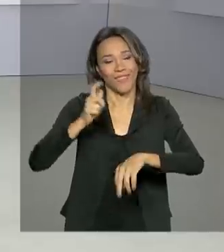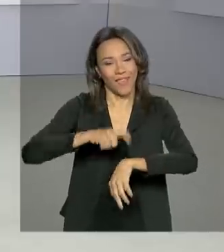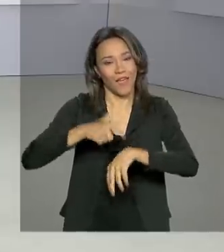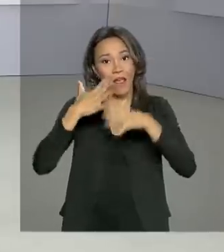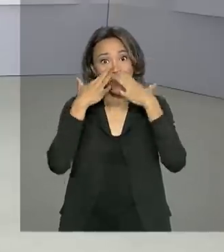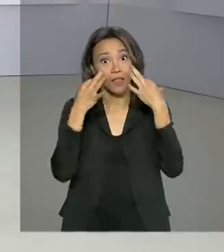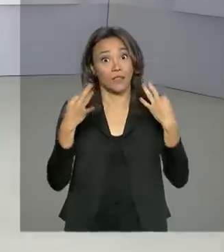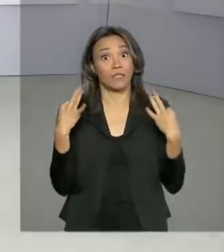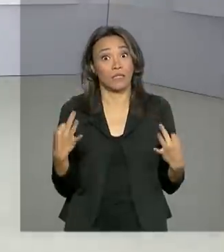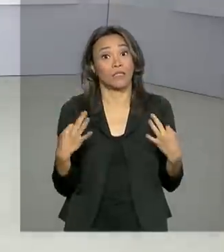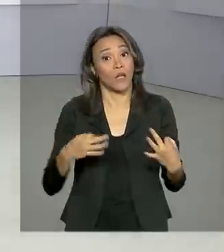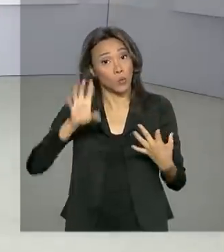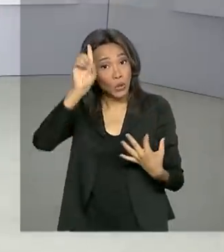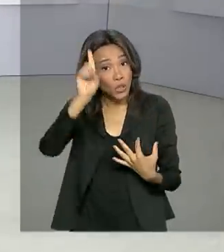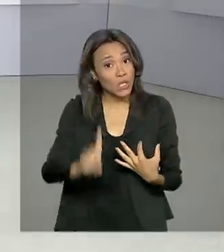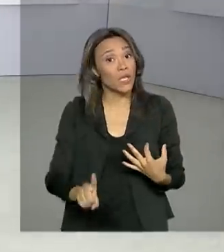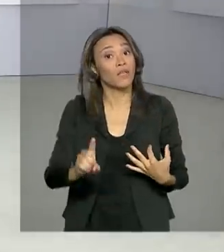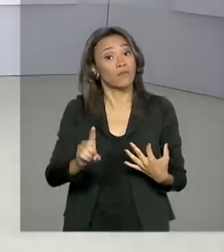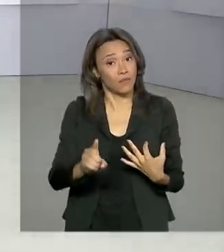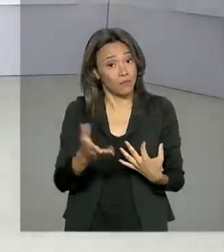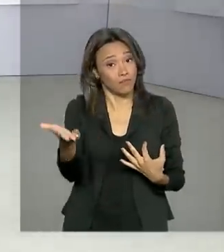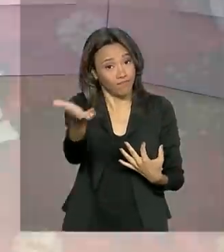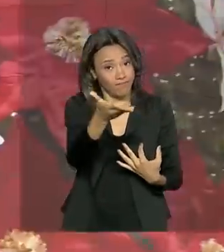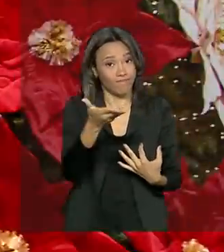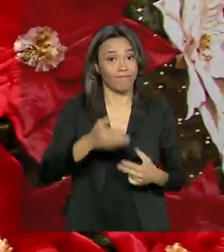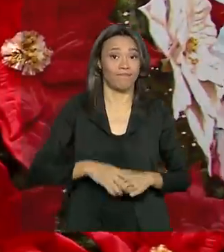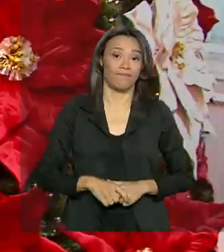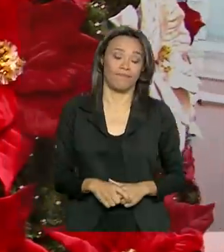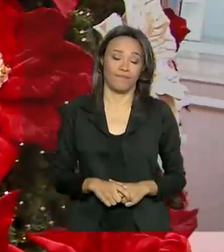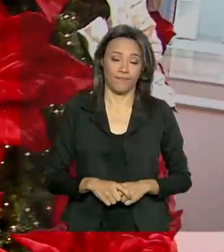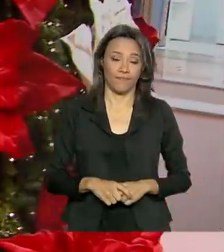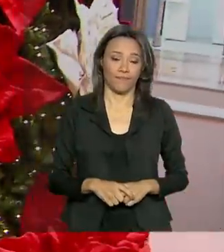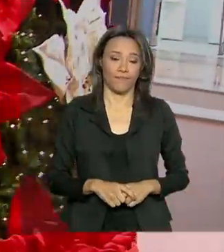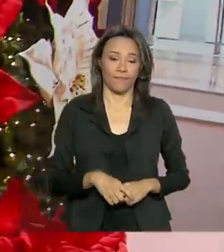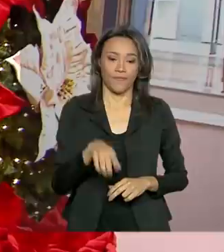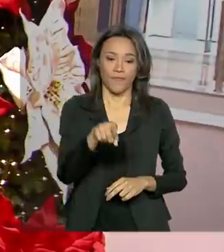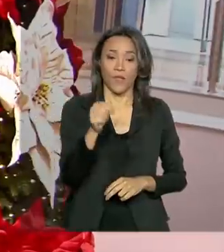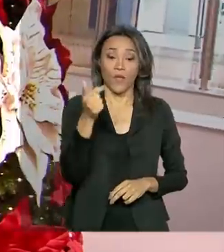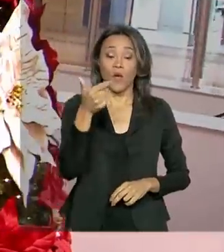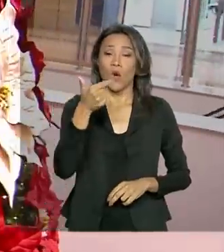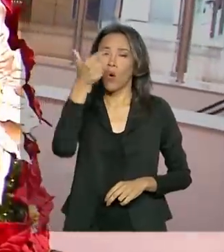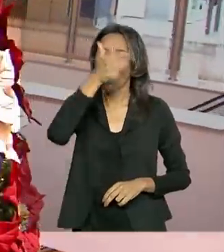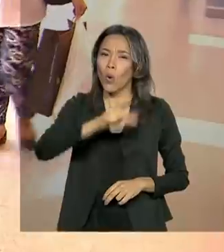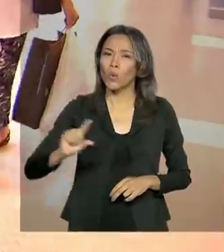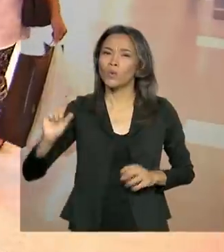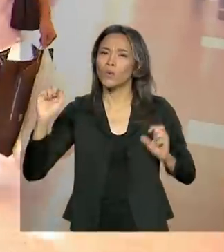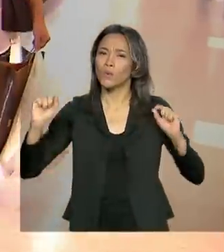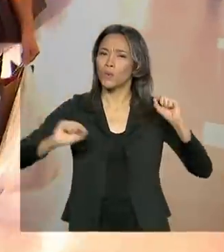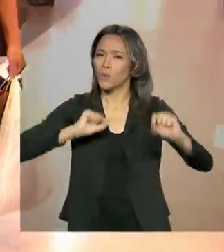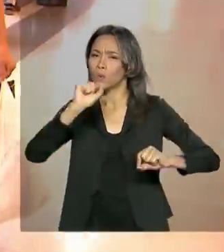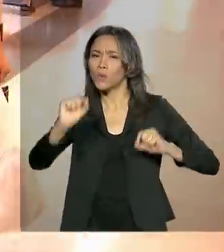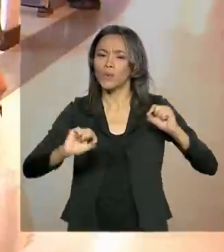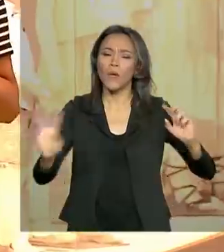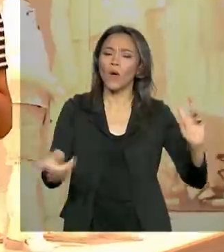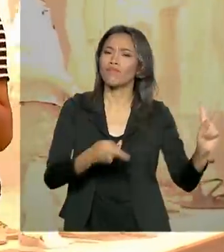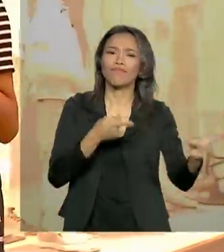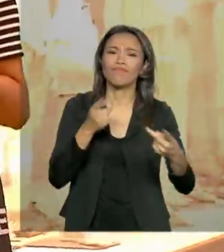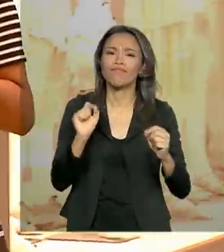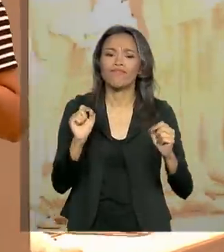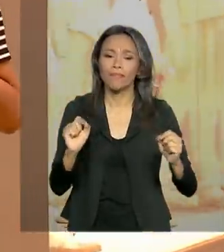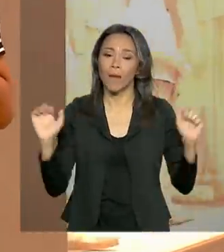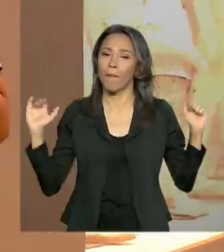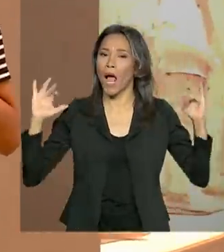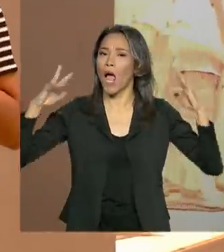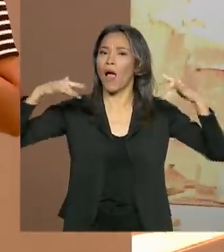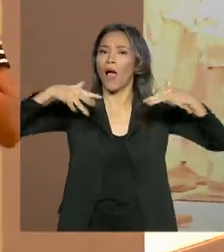de ficar atento aos direitos do consumidor. Um outro movimento ganha agora força nas lojas, o da